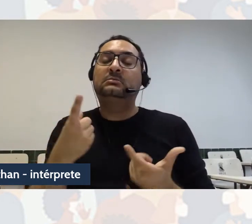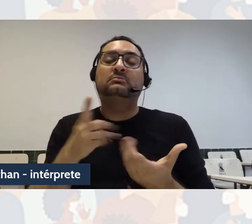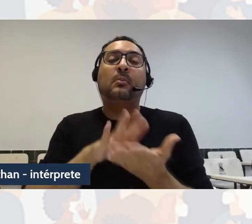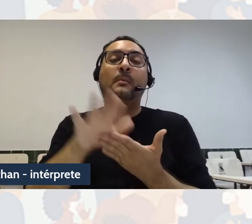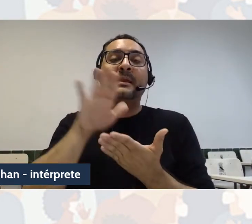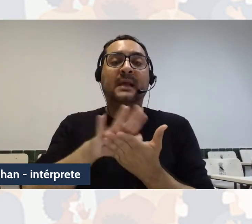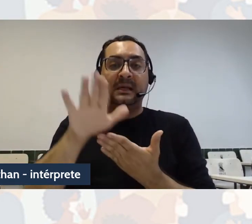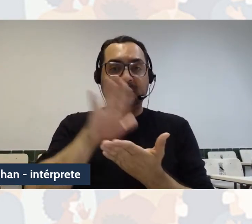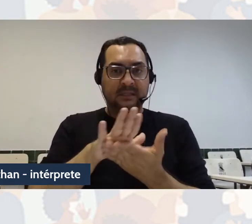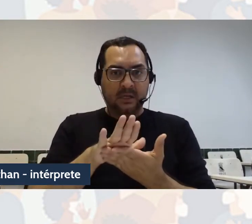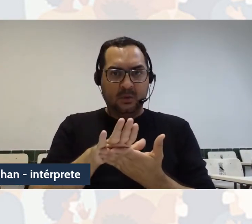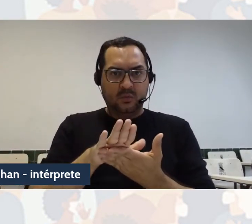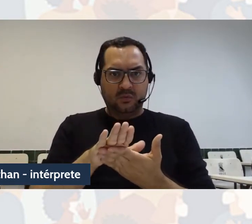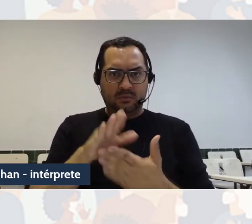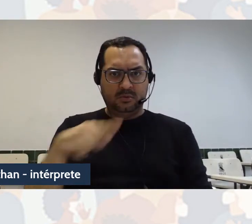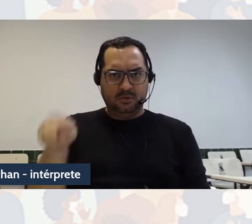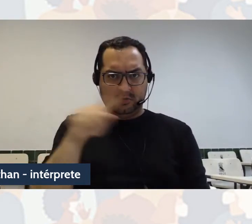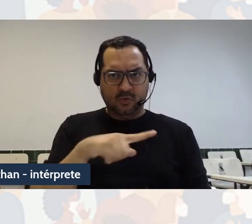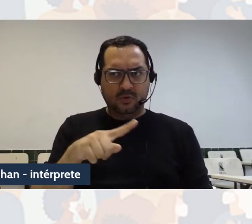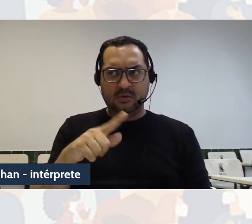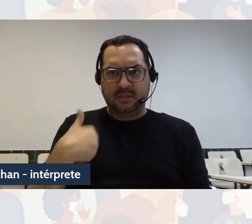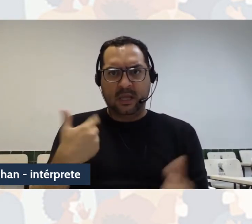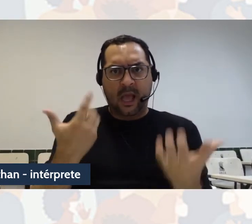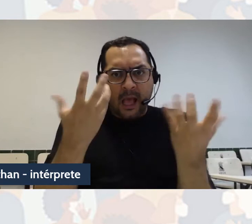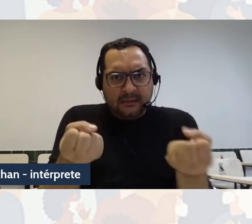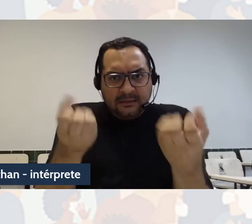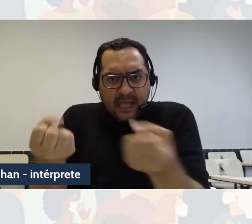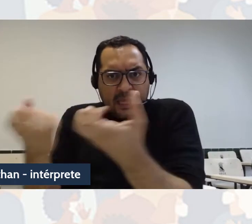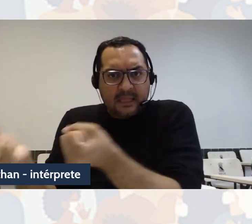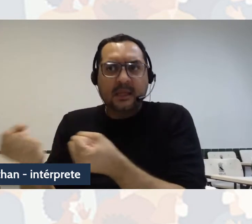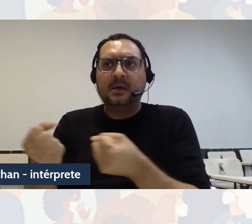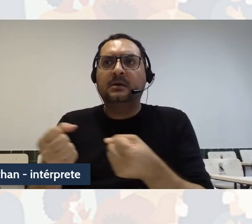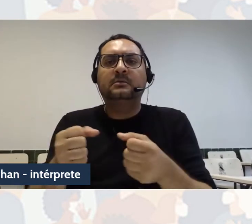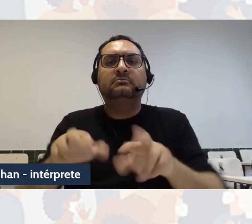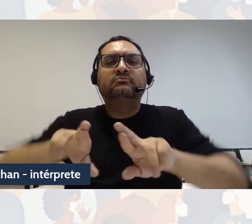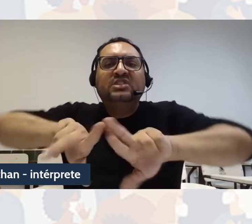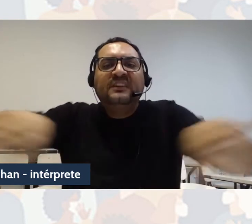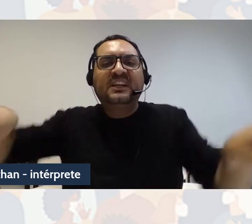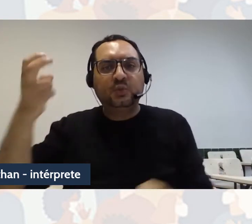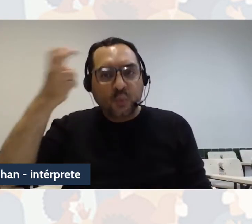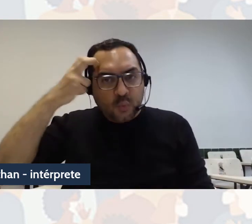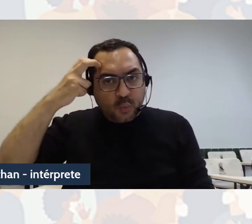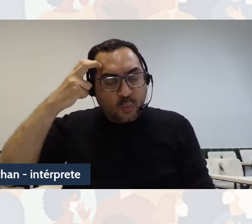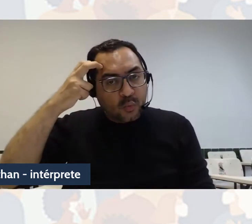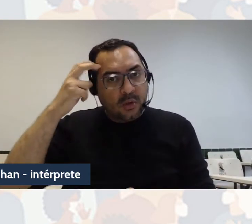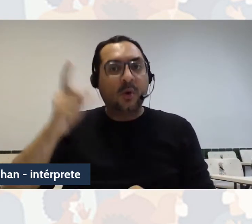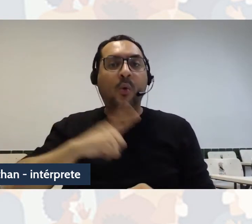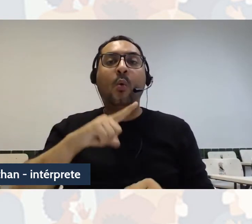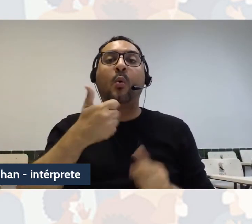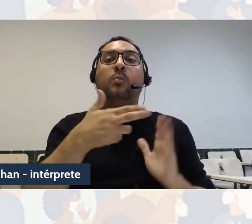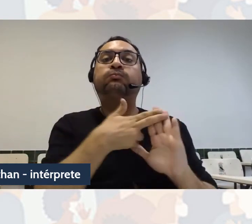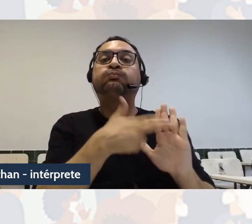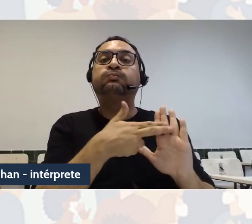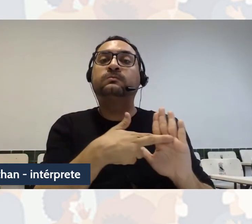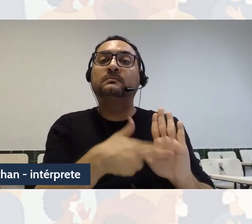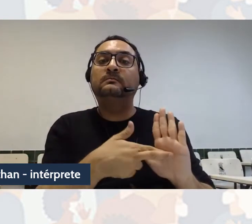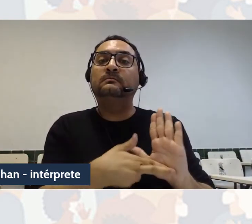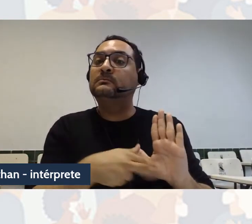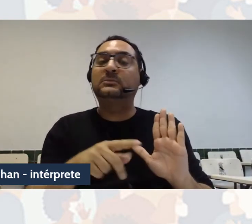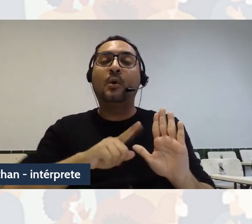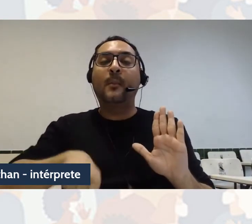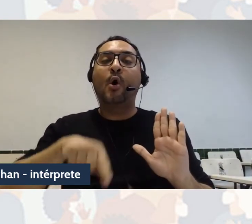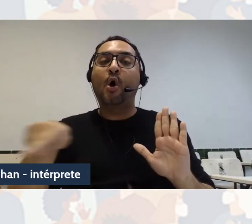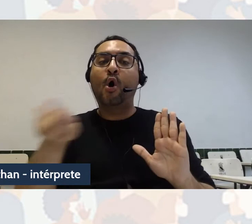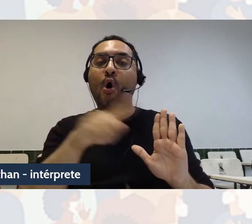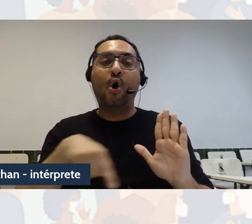estamos normalizando determinados saberes, estamos normatizando determinados saberes também, que